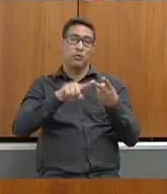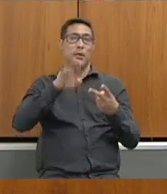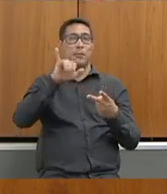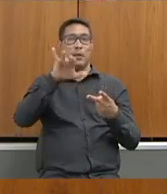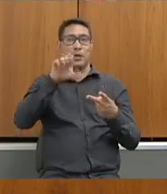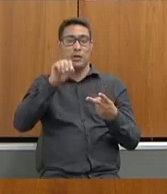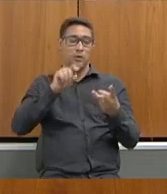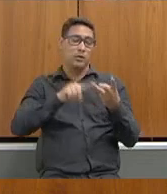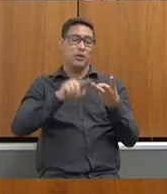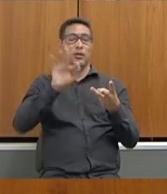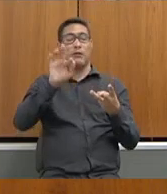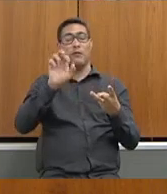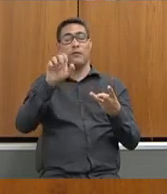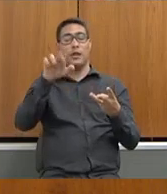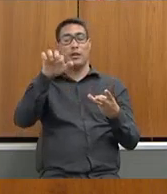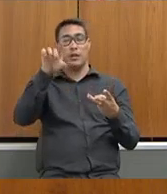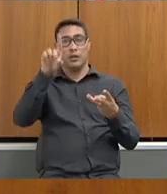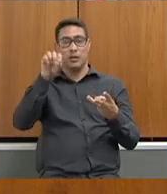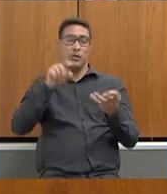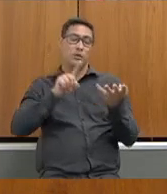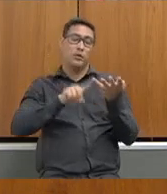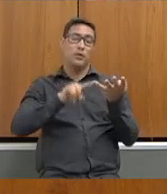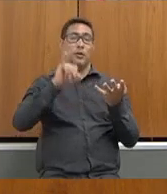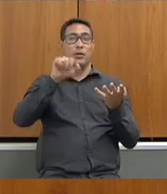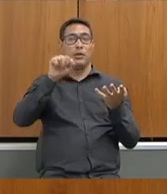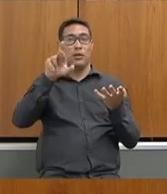Daniela, a Yara